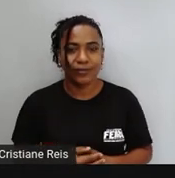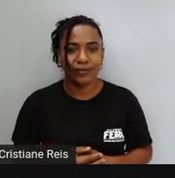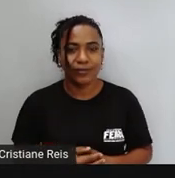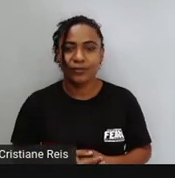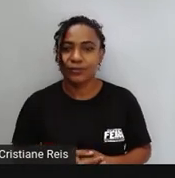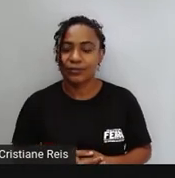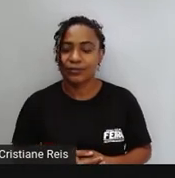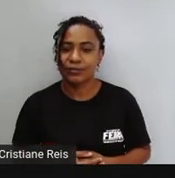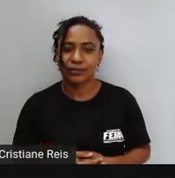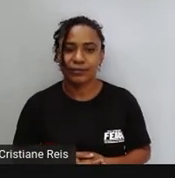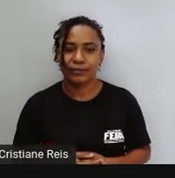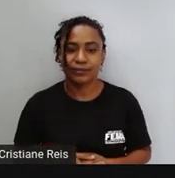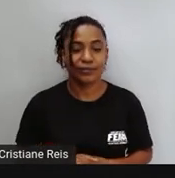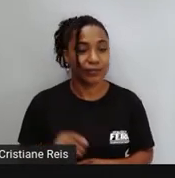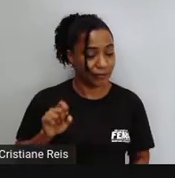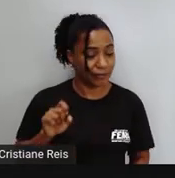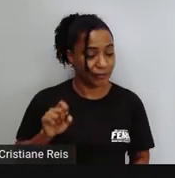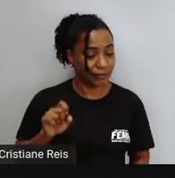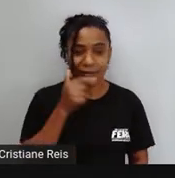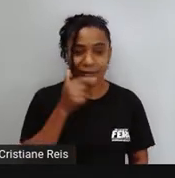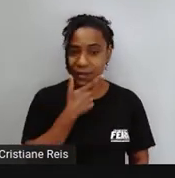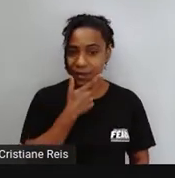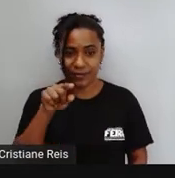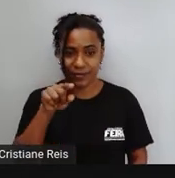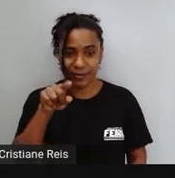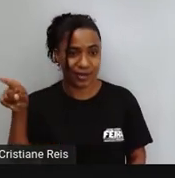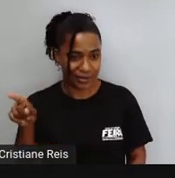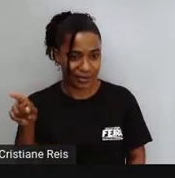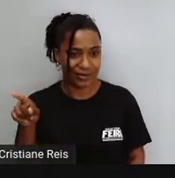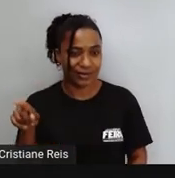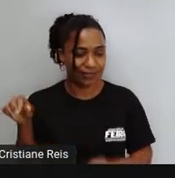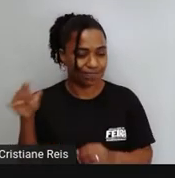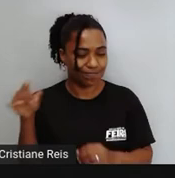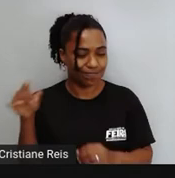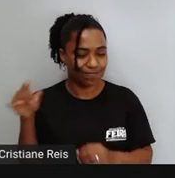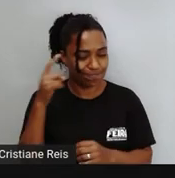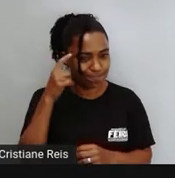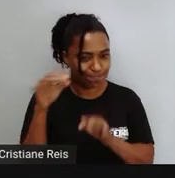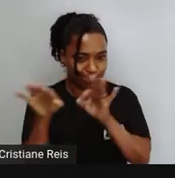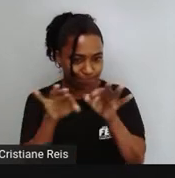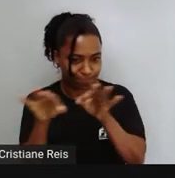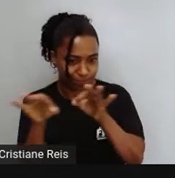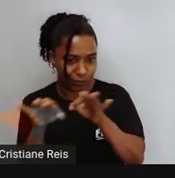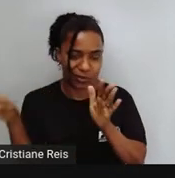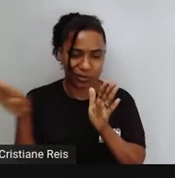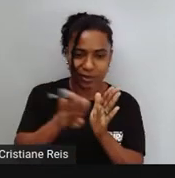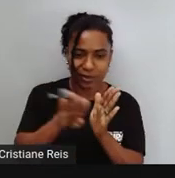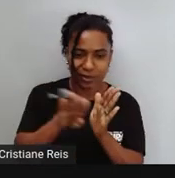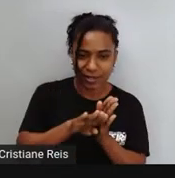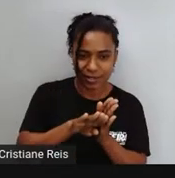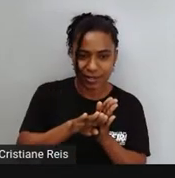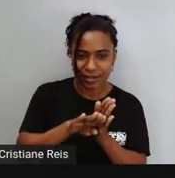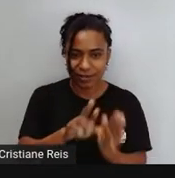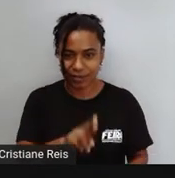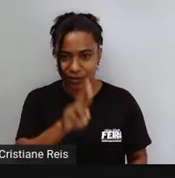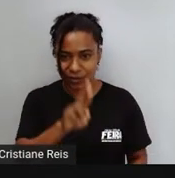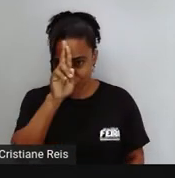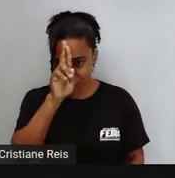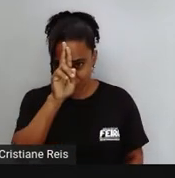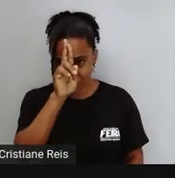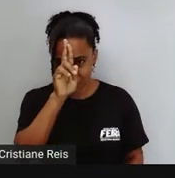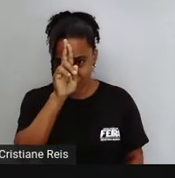Eles estão planejando chegar ao meio-dia Vejam que nós temos duas palavras que terminam em